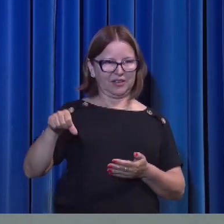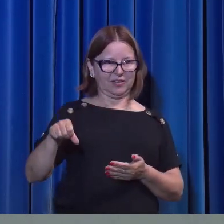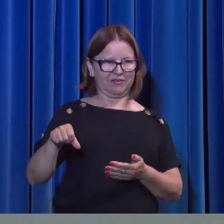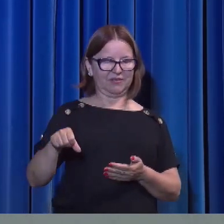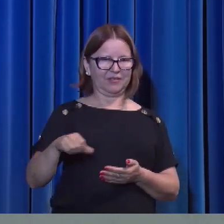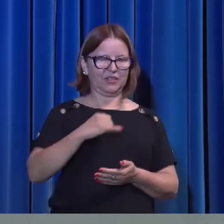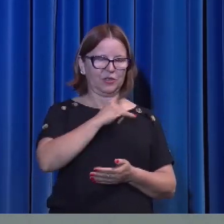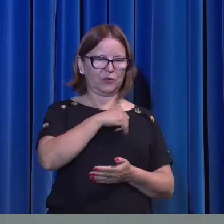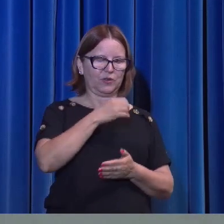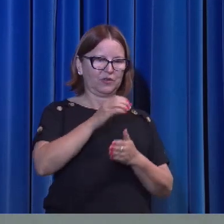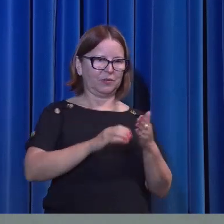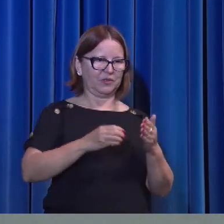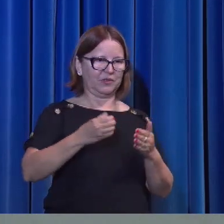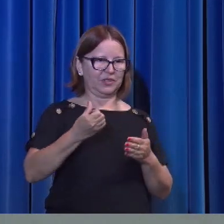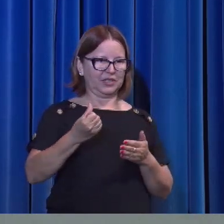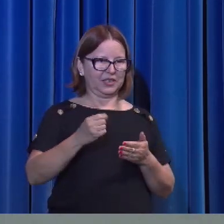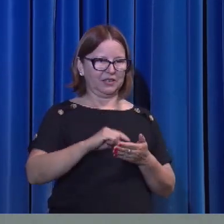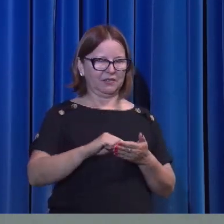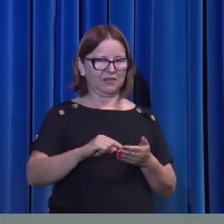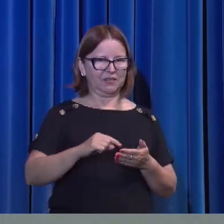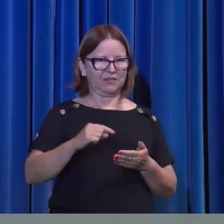37 a 39.